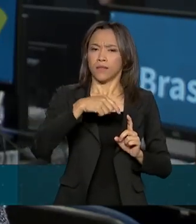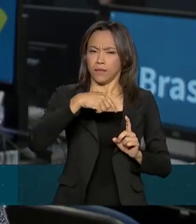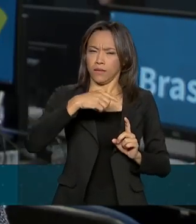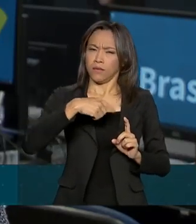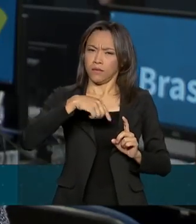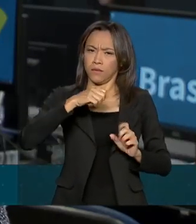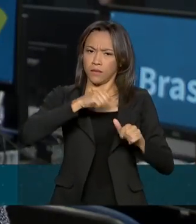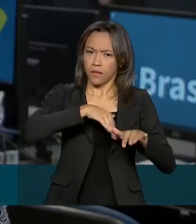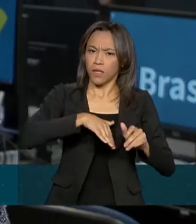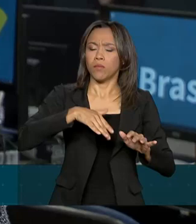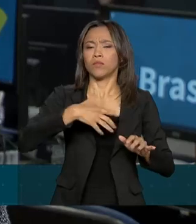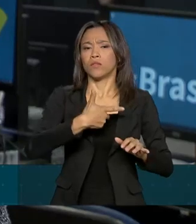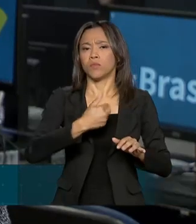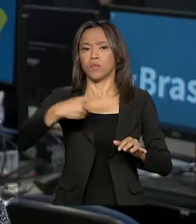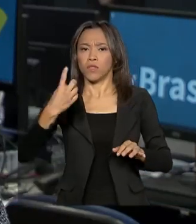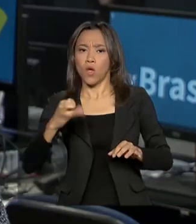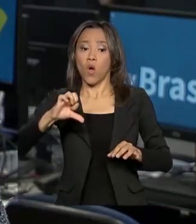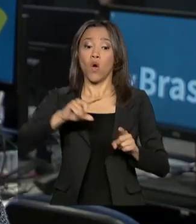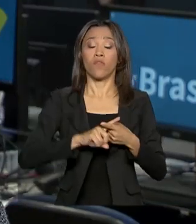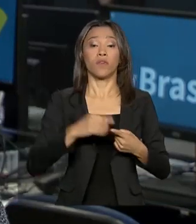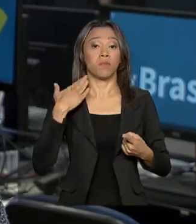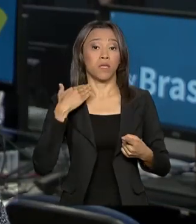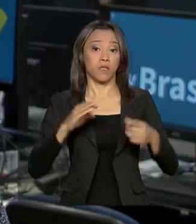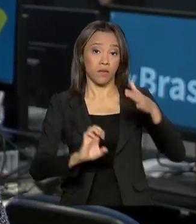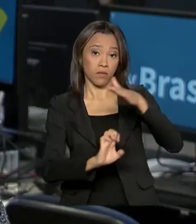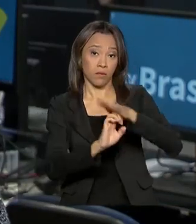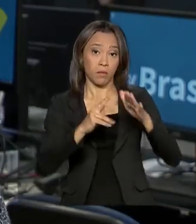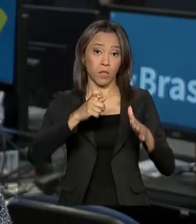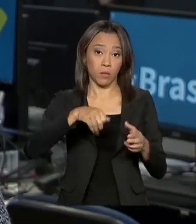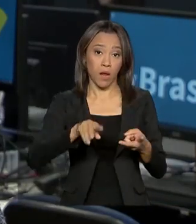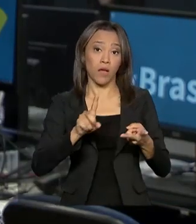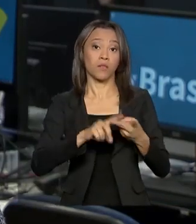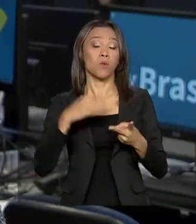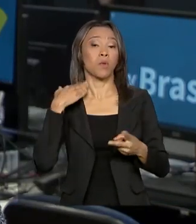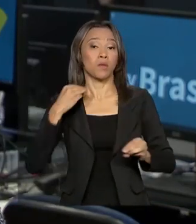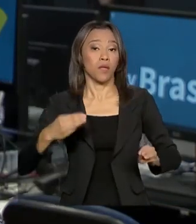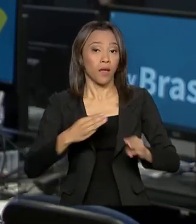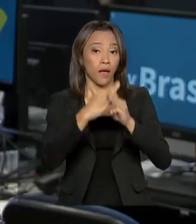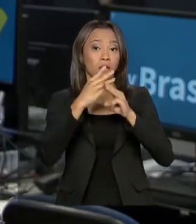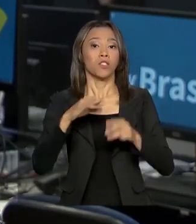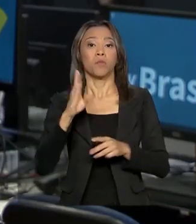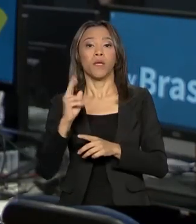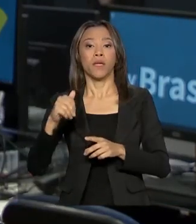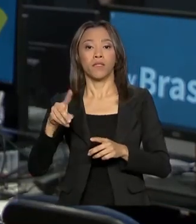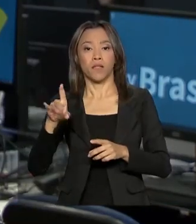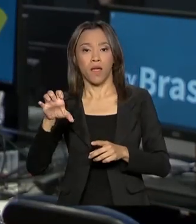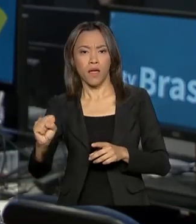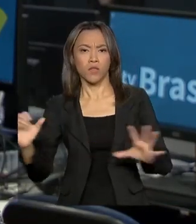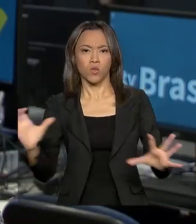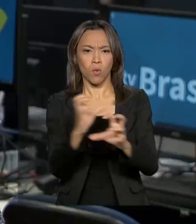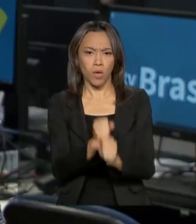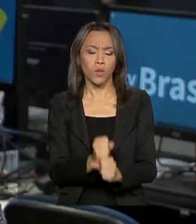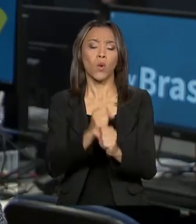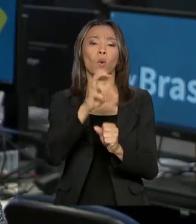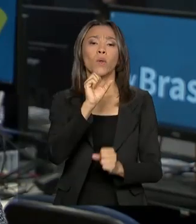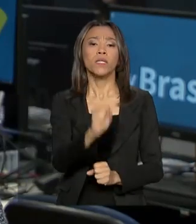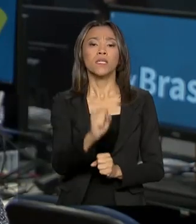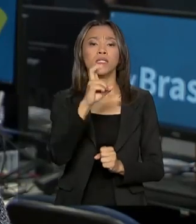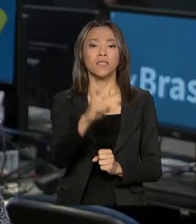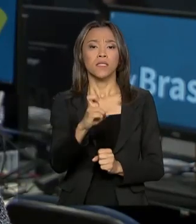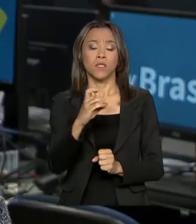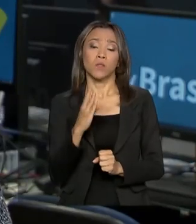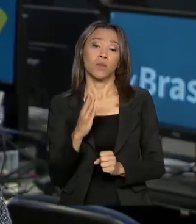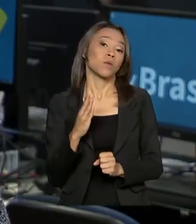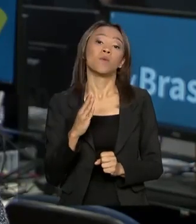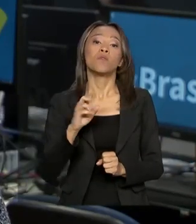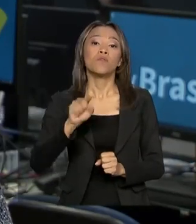Petrobras, Eletrobras, BNDES e Caixa somaram um resultado líquido de R 85,2